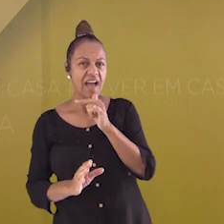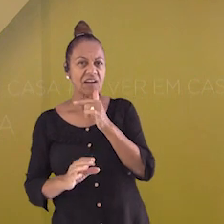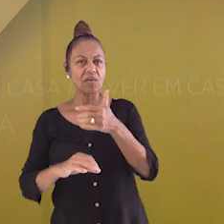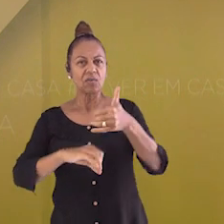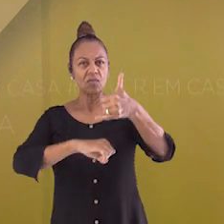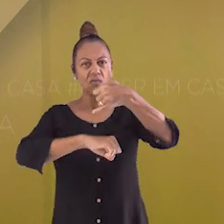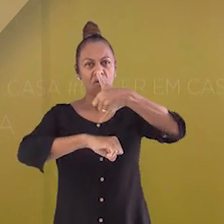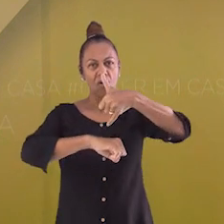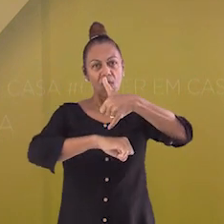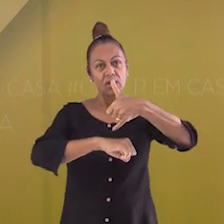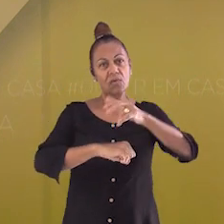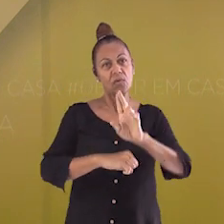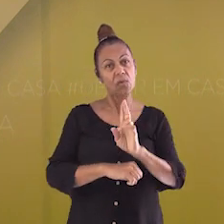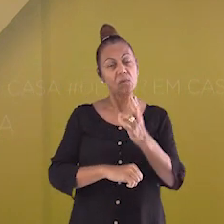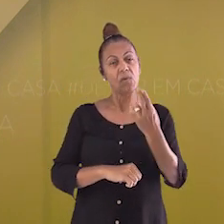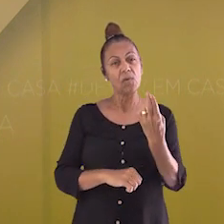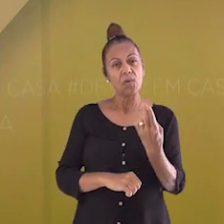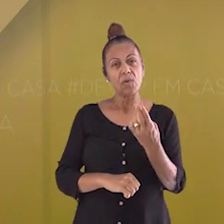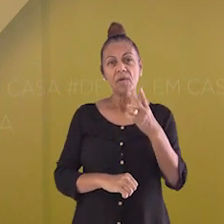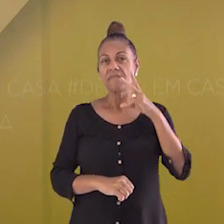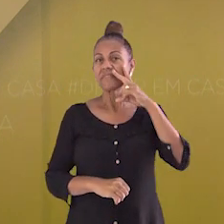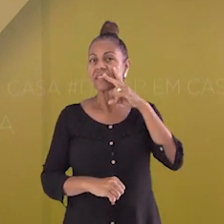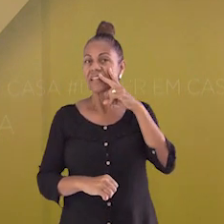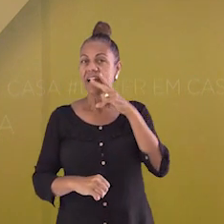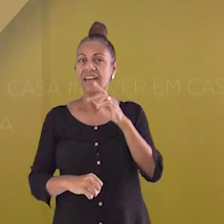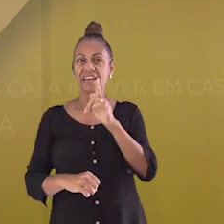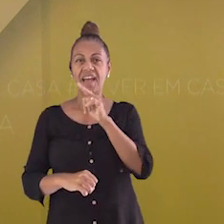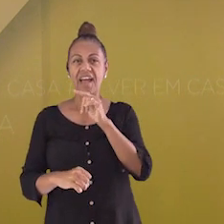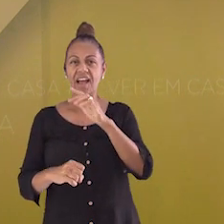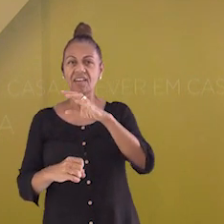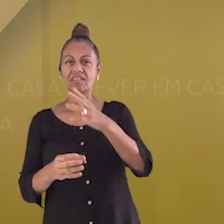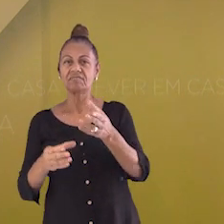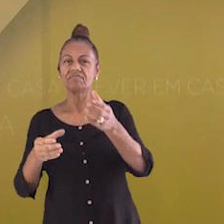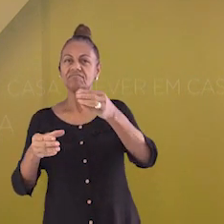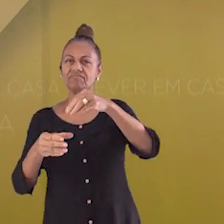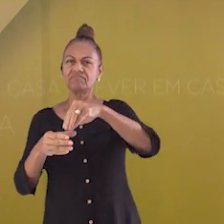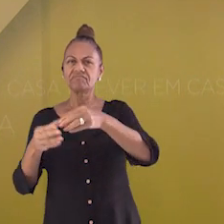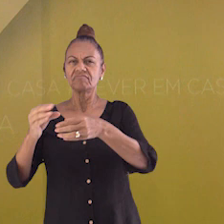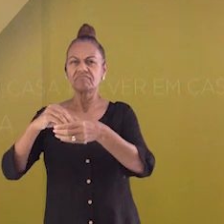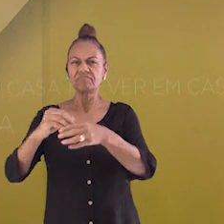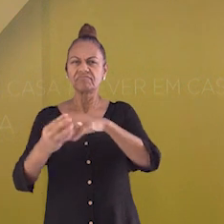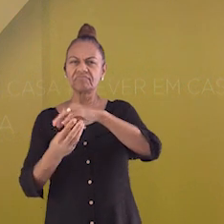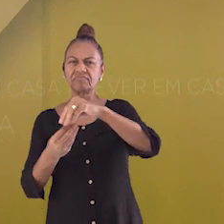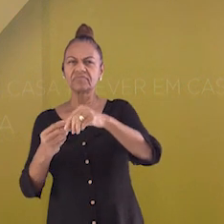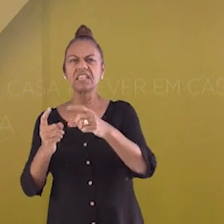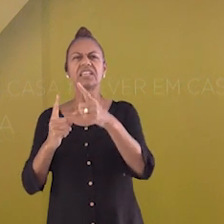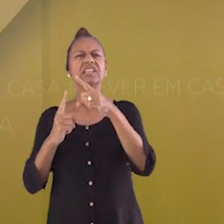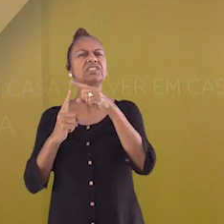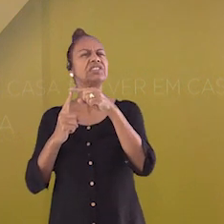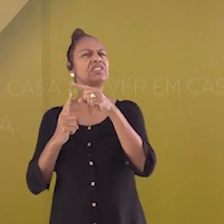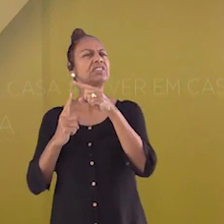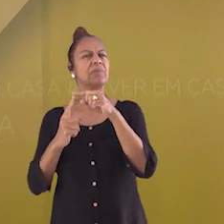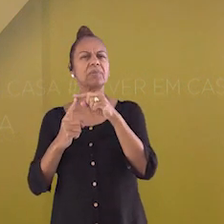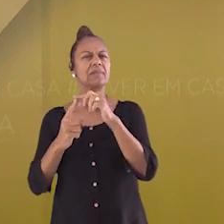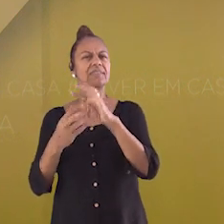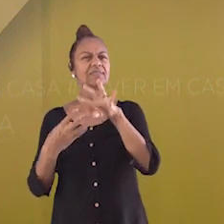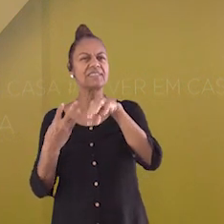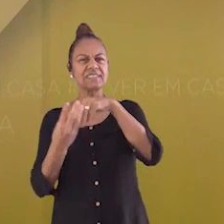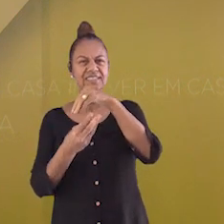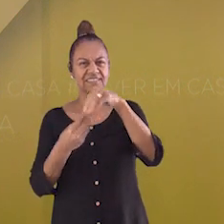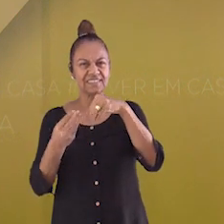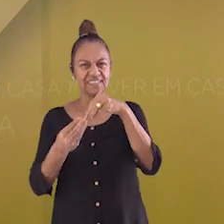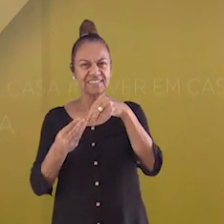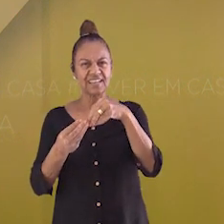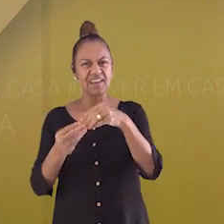à água ou adicione vinagre à água. E me diga que tipo de mistura